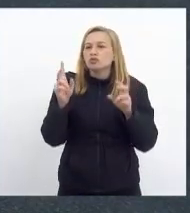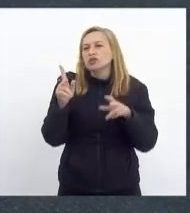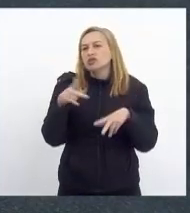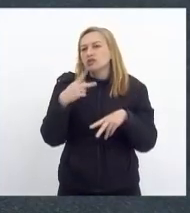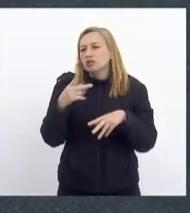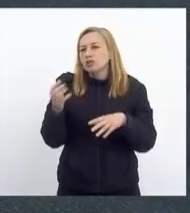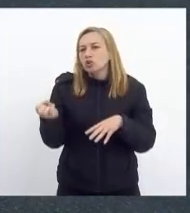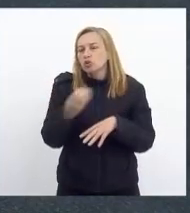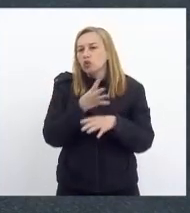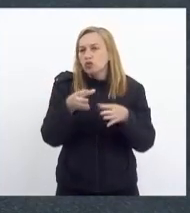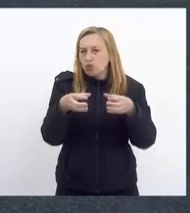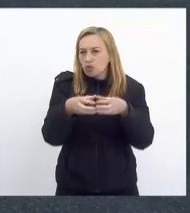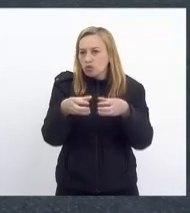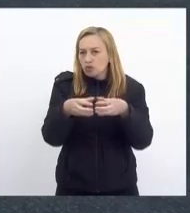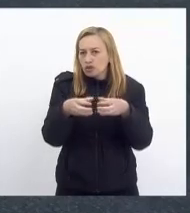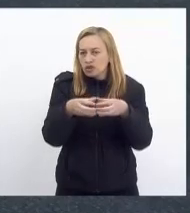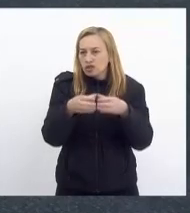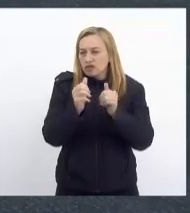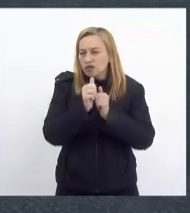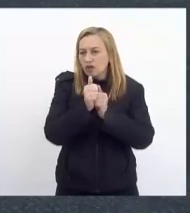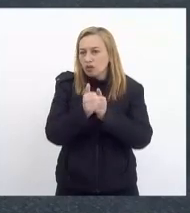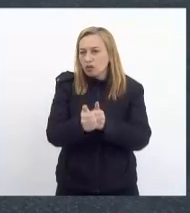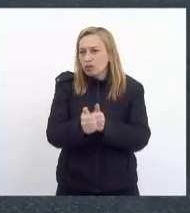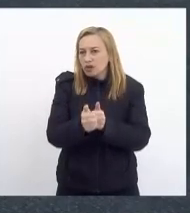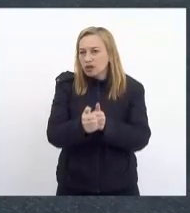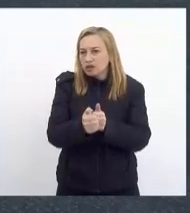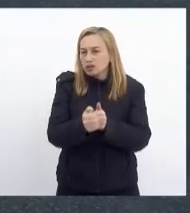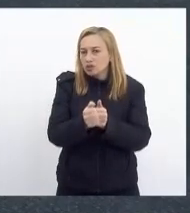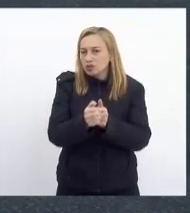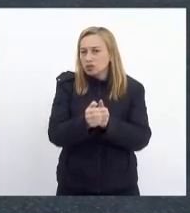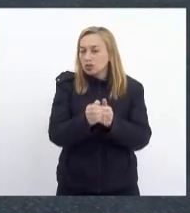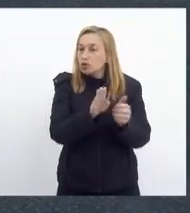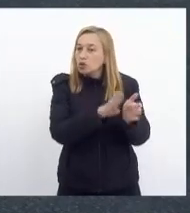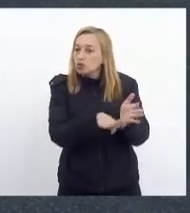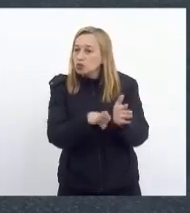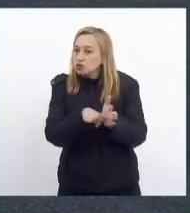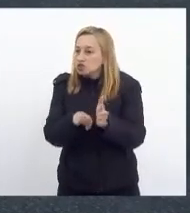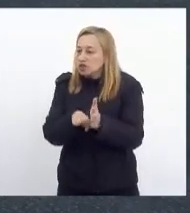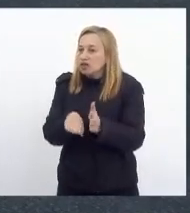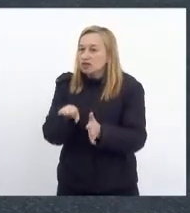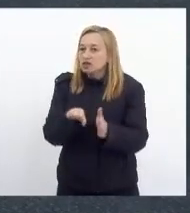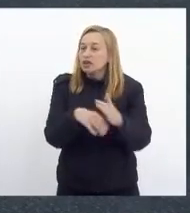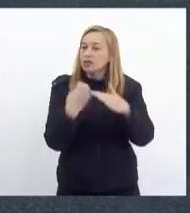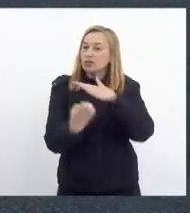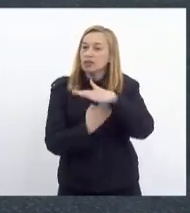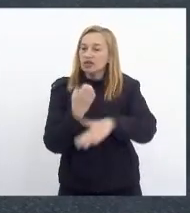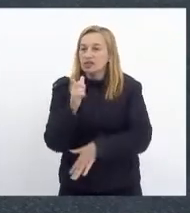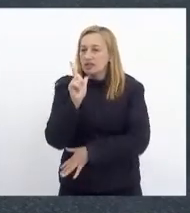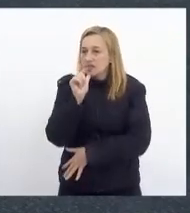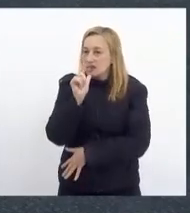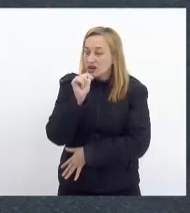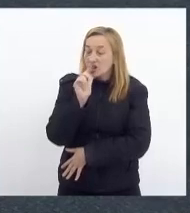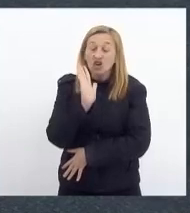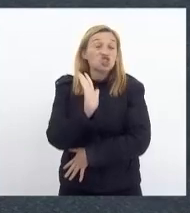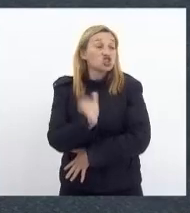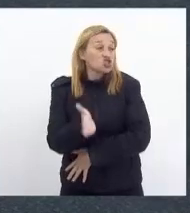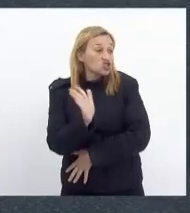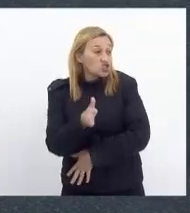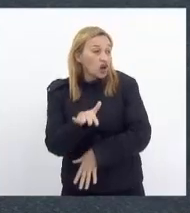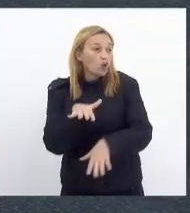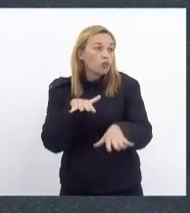comissão que vai acompanhar os gastos da CEDAI. Porque já há uma